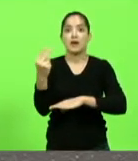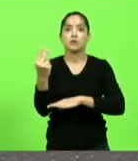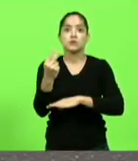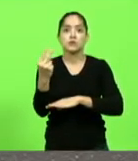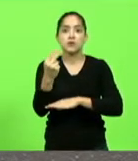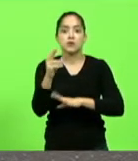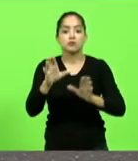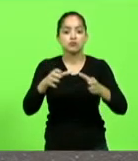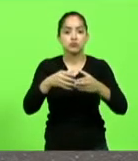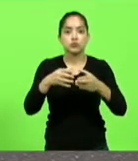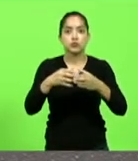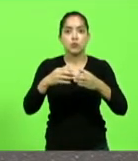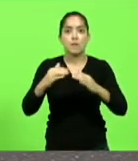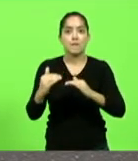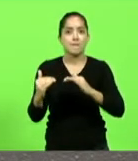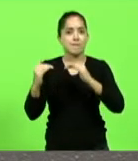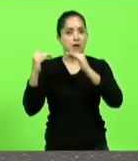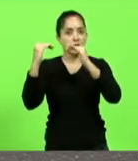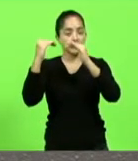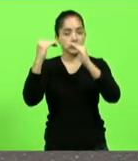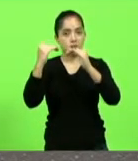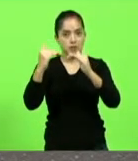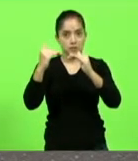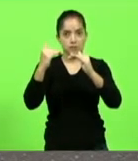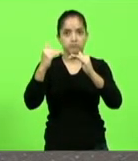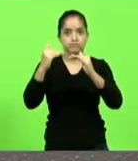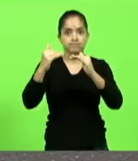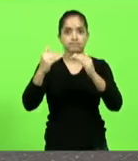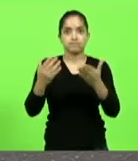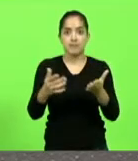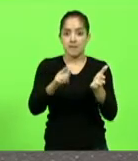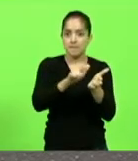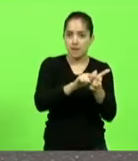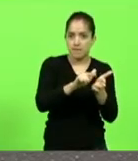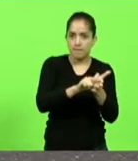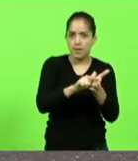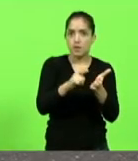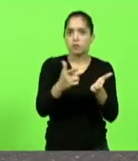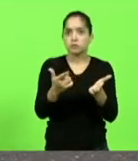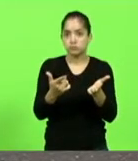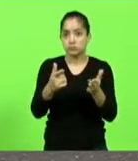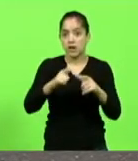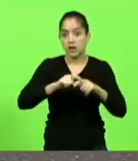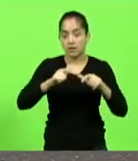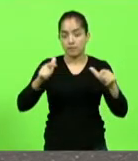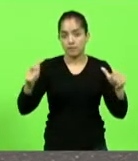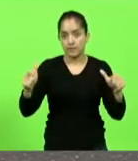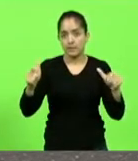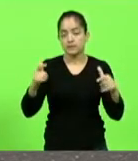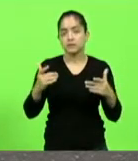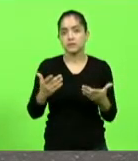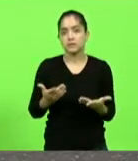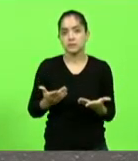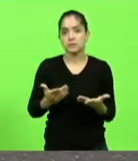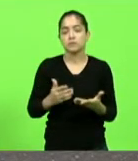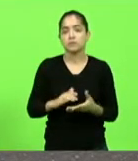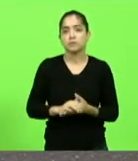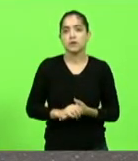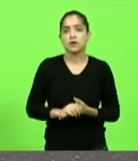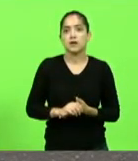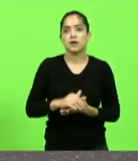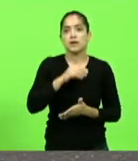grupo do mundo de papel e celulose ampliação de